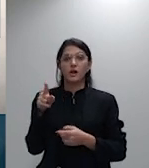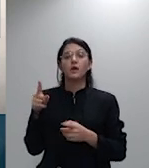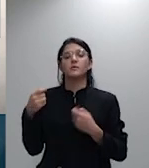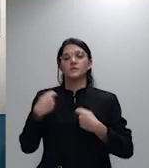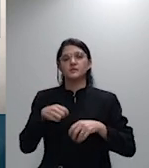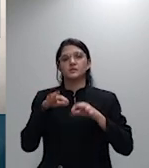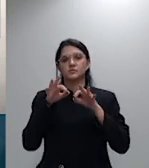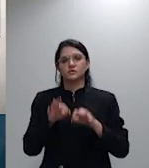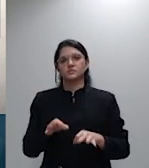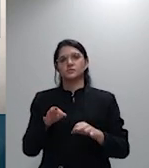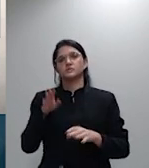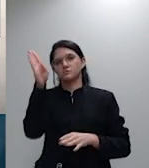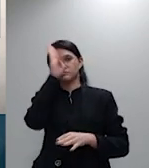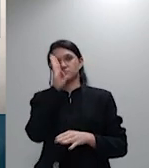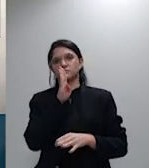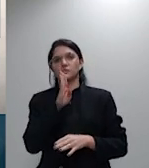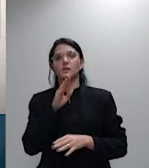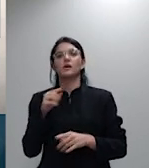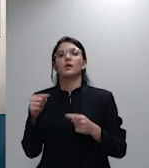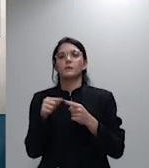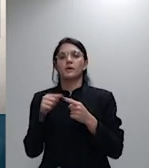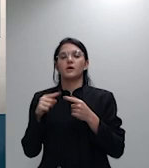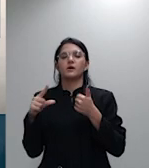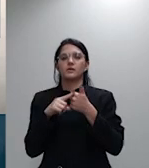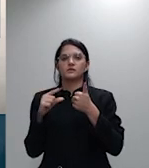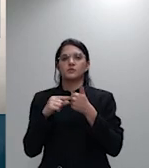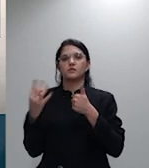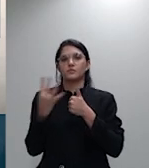CPC de 2015 esse é o voto